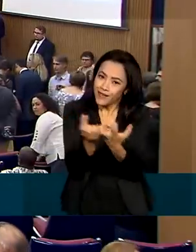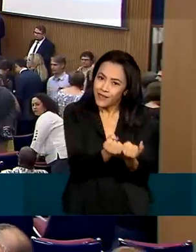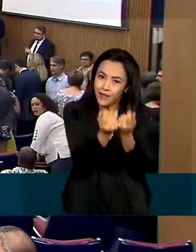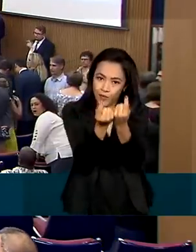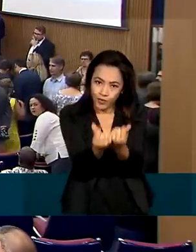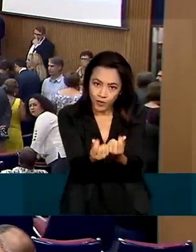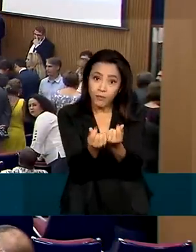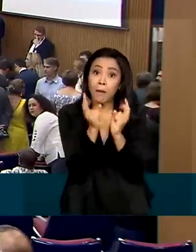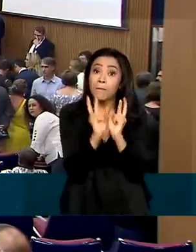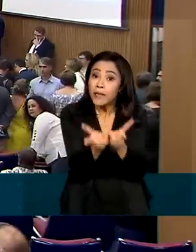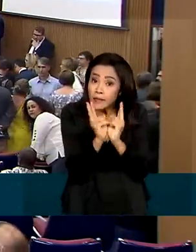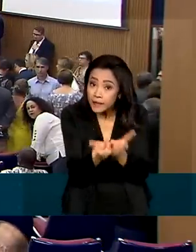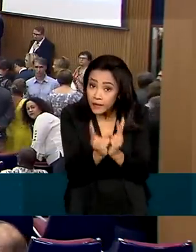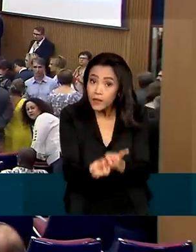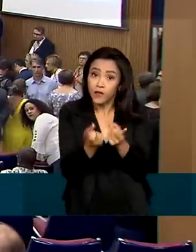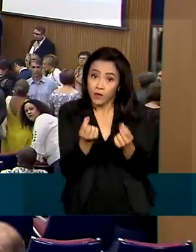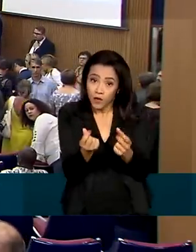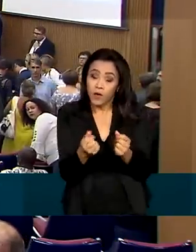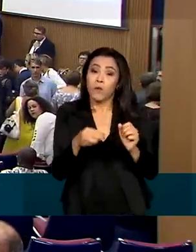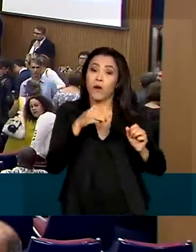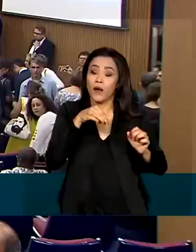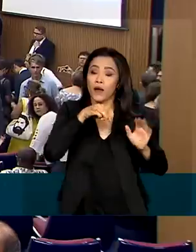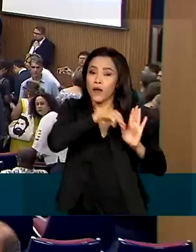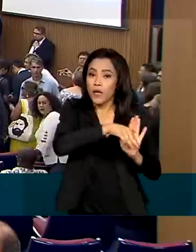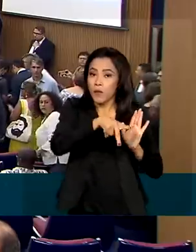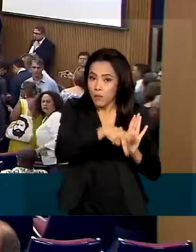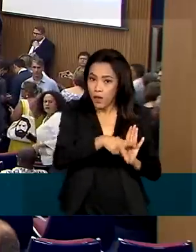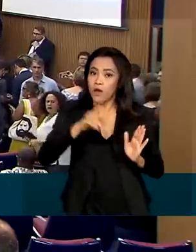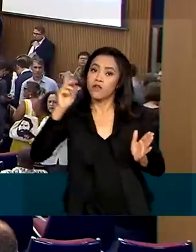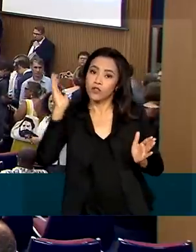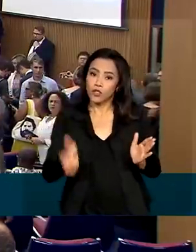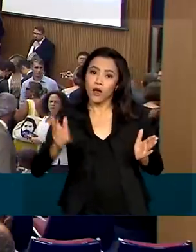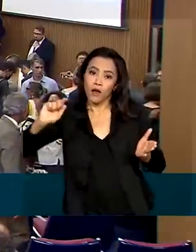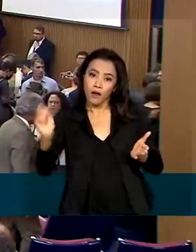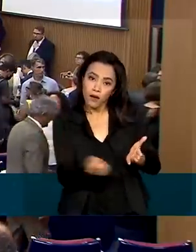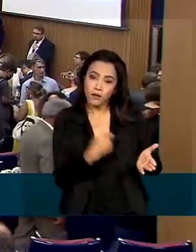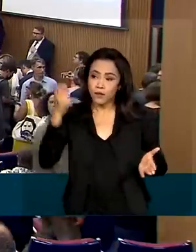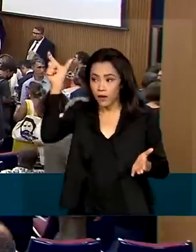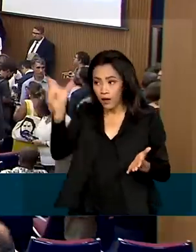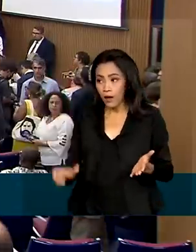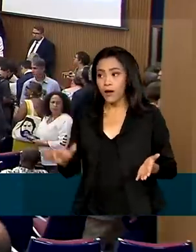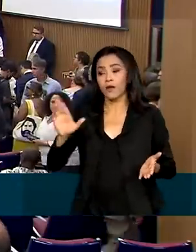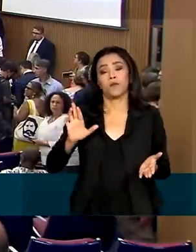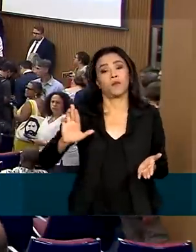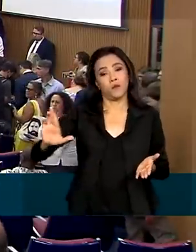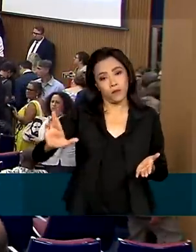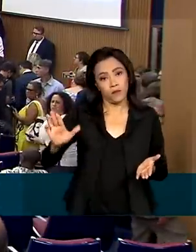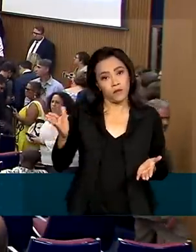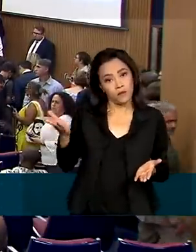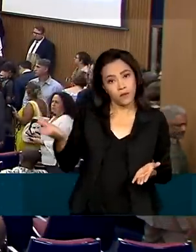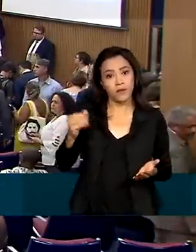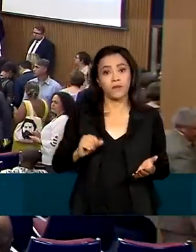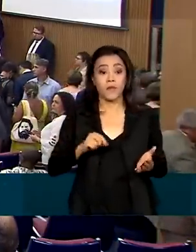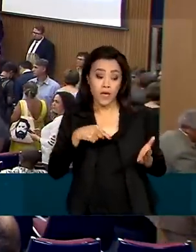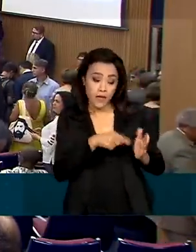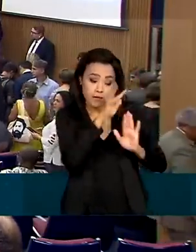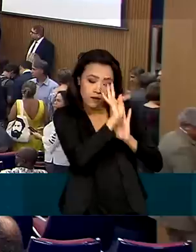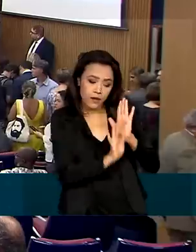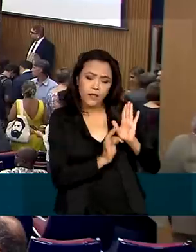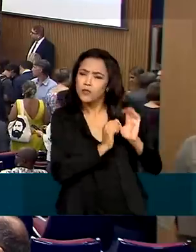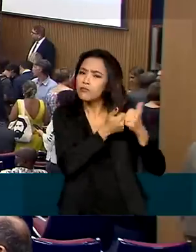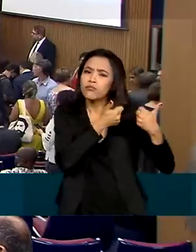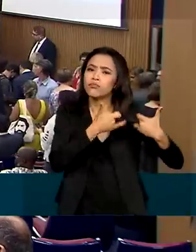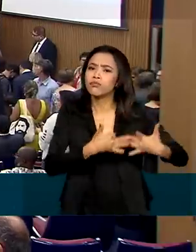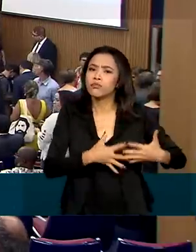Para manter o valor, uma medida provisória foi assinada pelo presidente Luiz Inácio Lula da Silva. O texto também